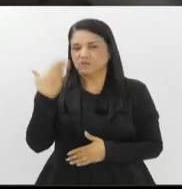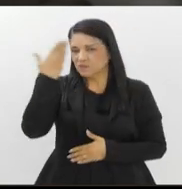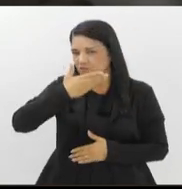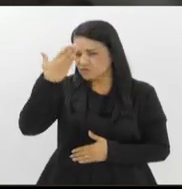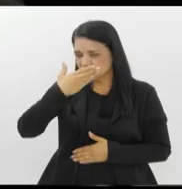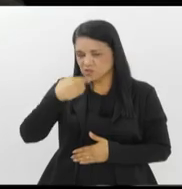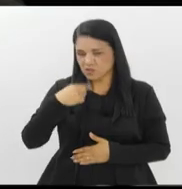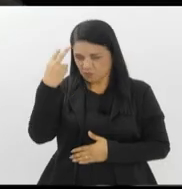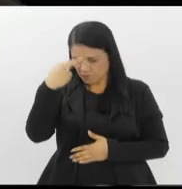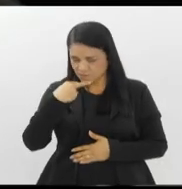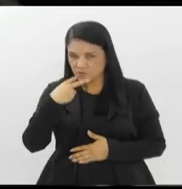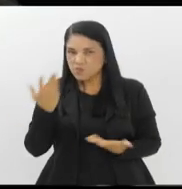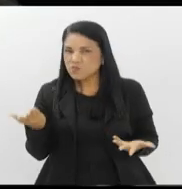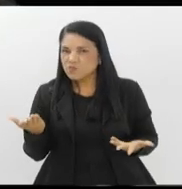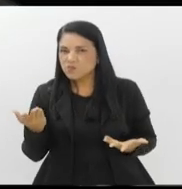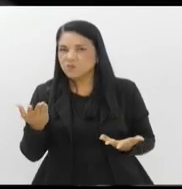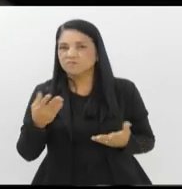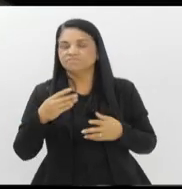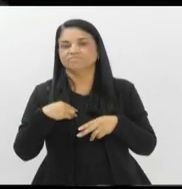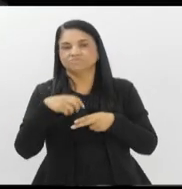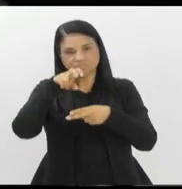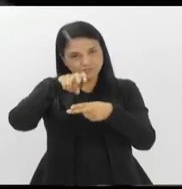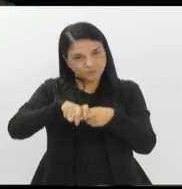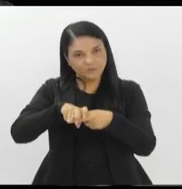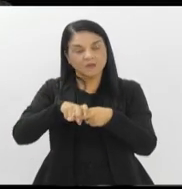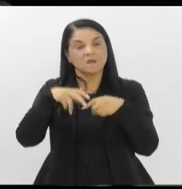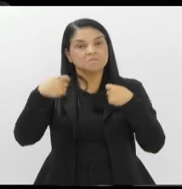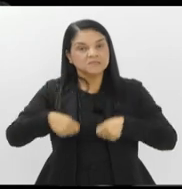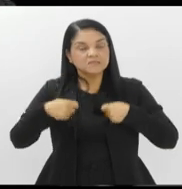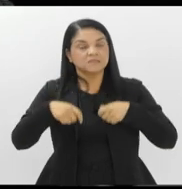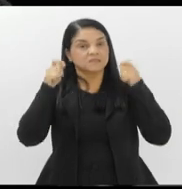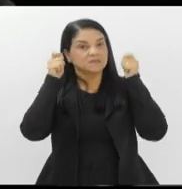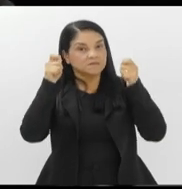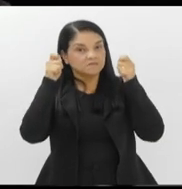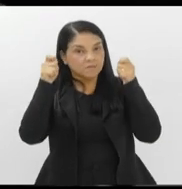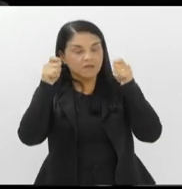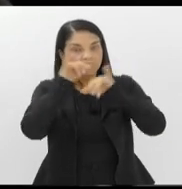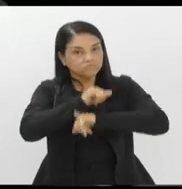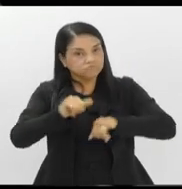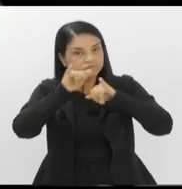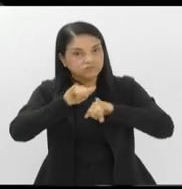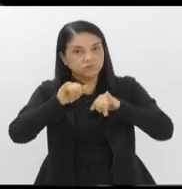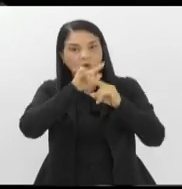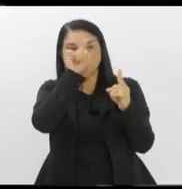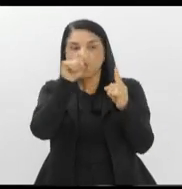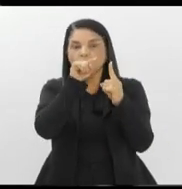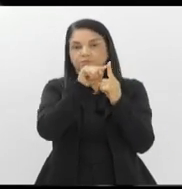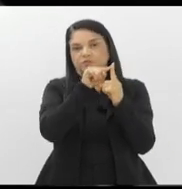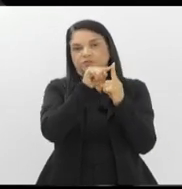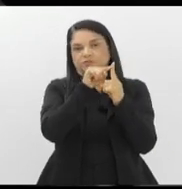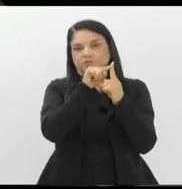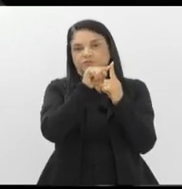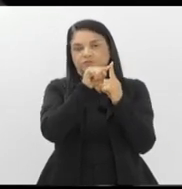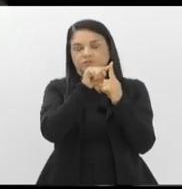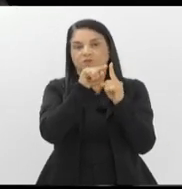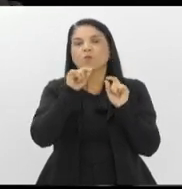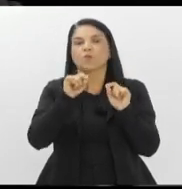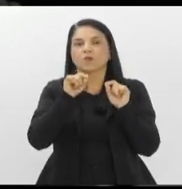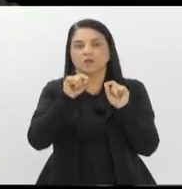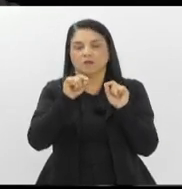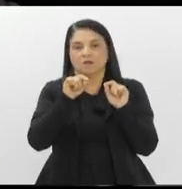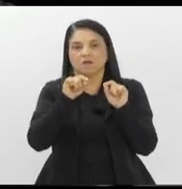o Lugar. Ela é uma campanha educativa que tem como objetivo levantar essa questão